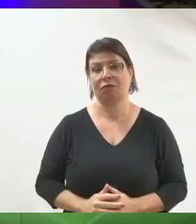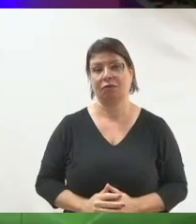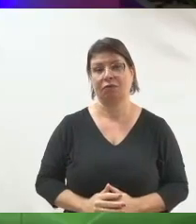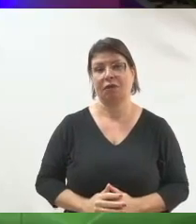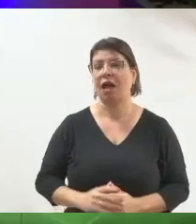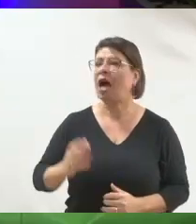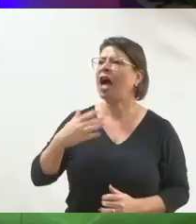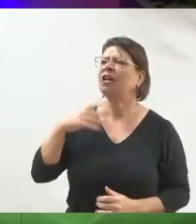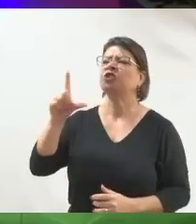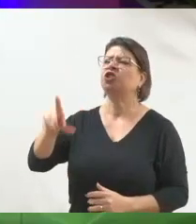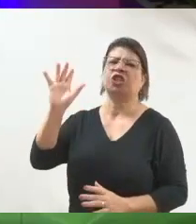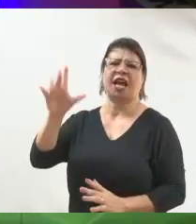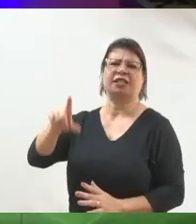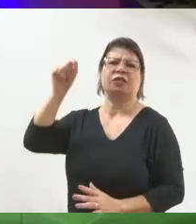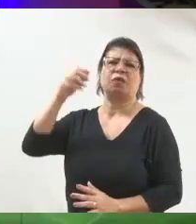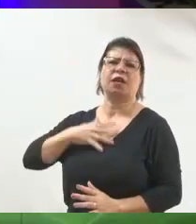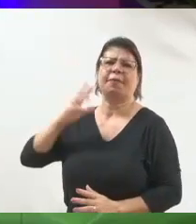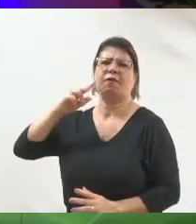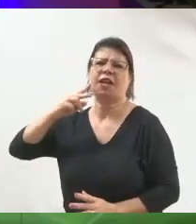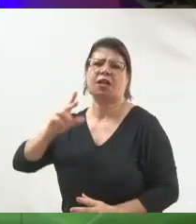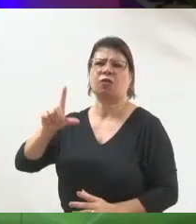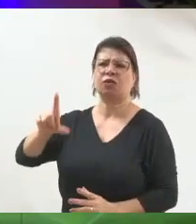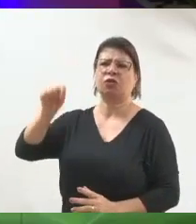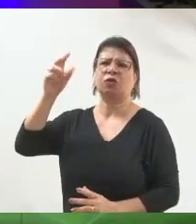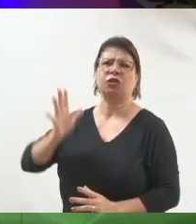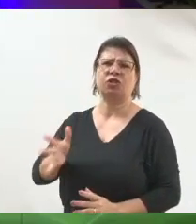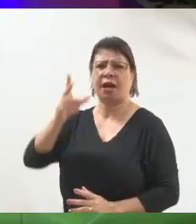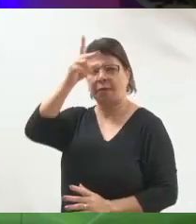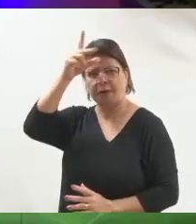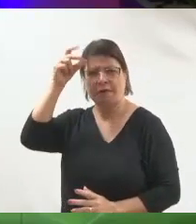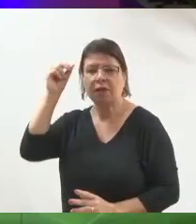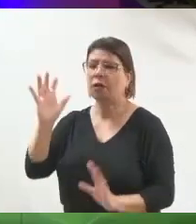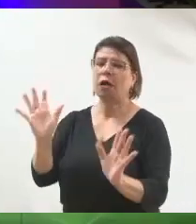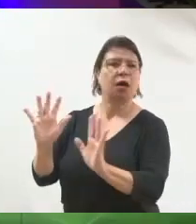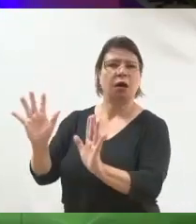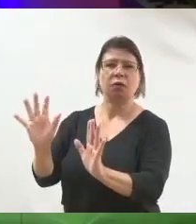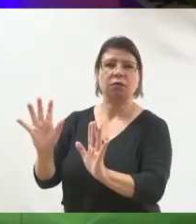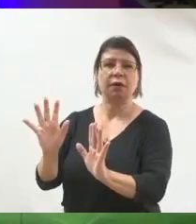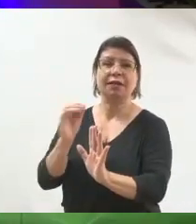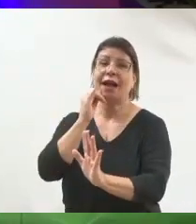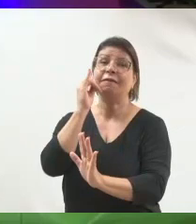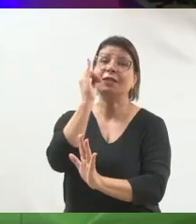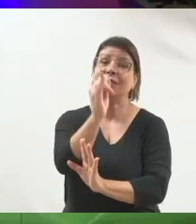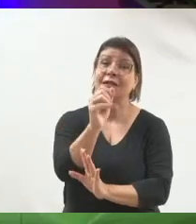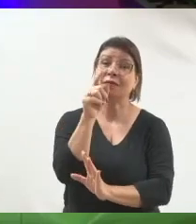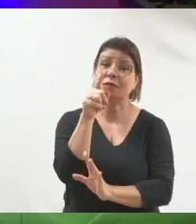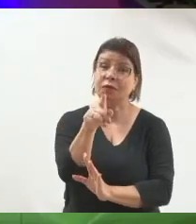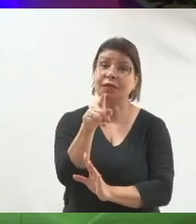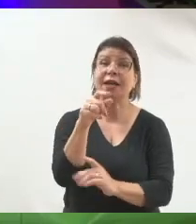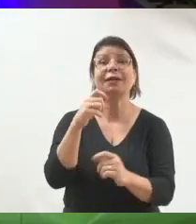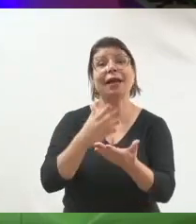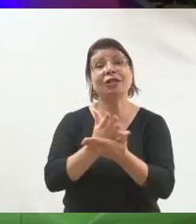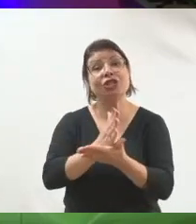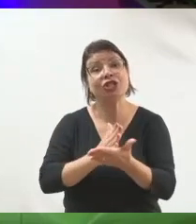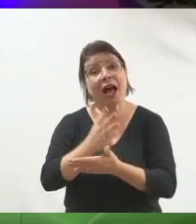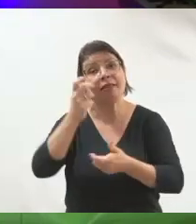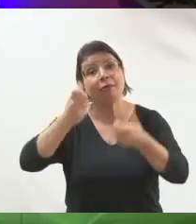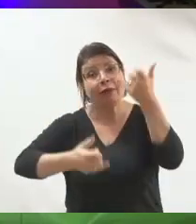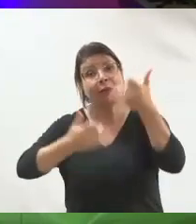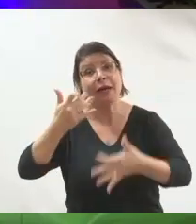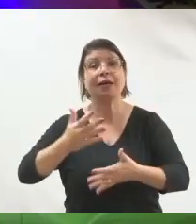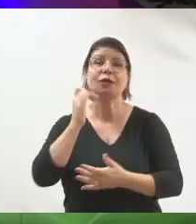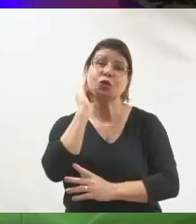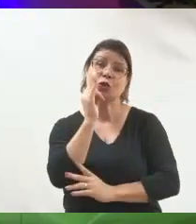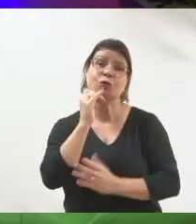de vereança nesse momento. Não desistam de fazer um trabalho melhor, de adaptar o conteúdo de vocês para falar